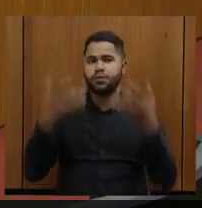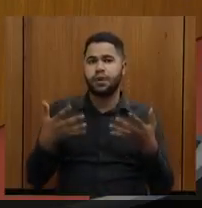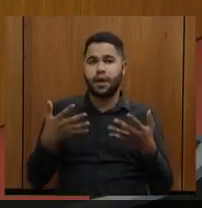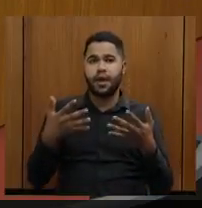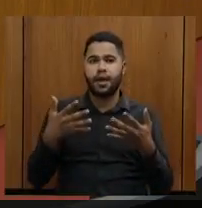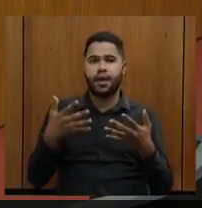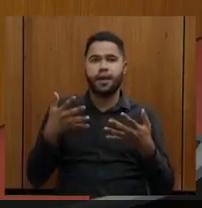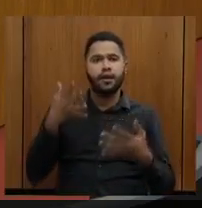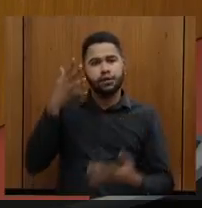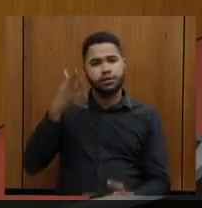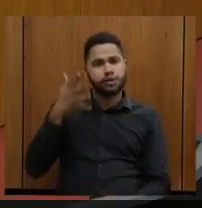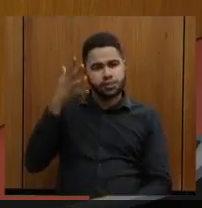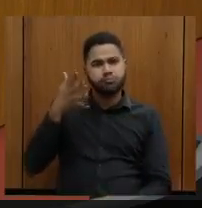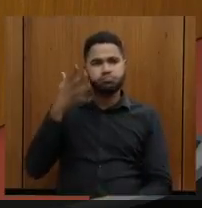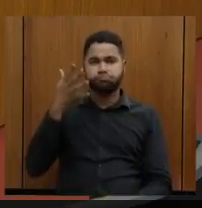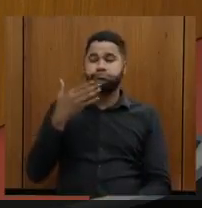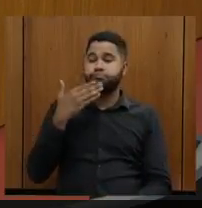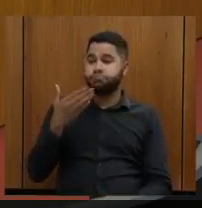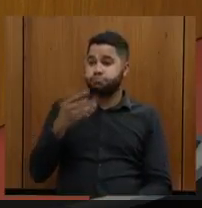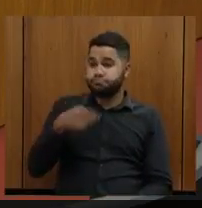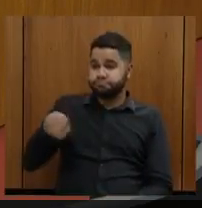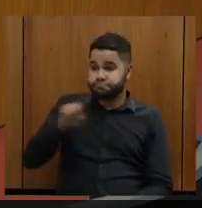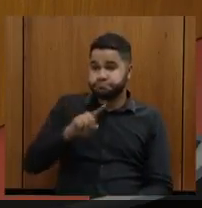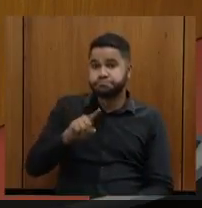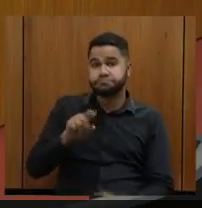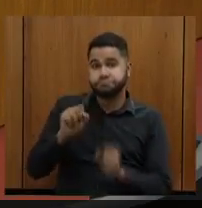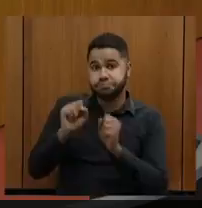verbal e solicito a consultoria que possa